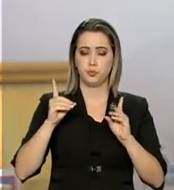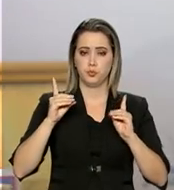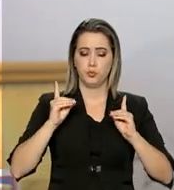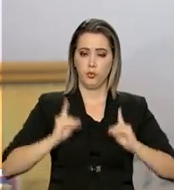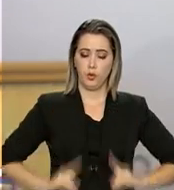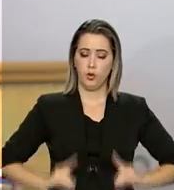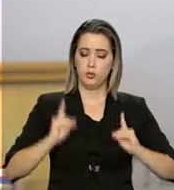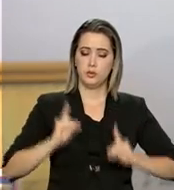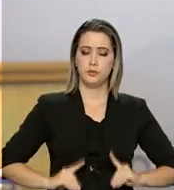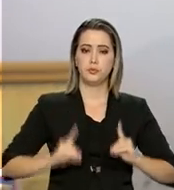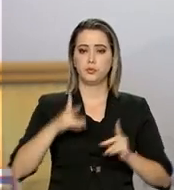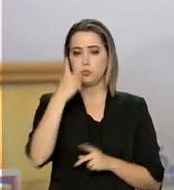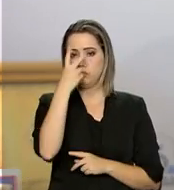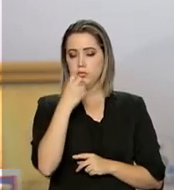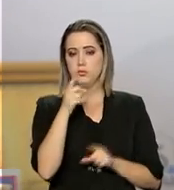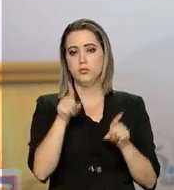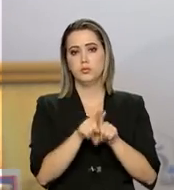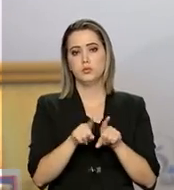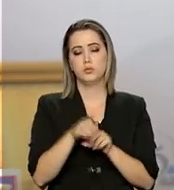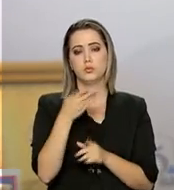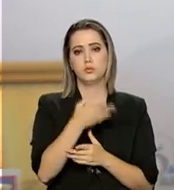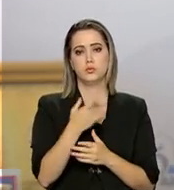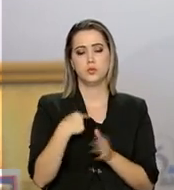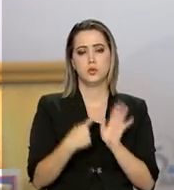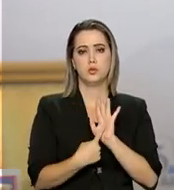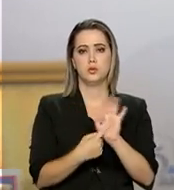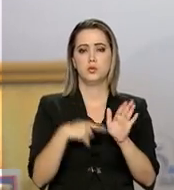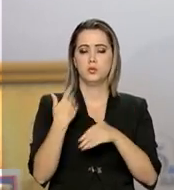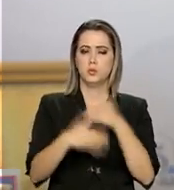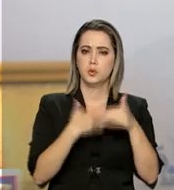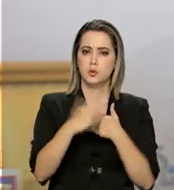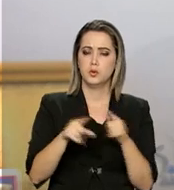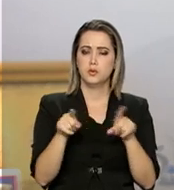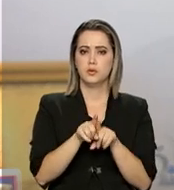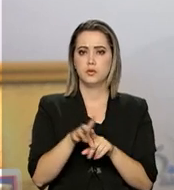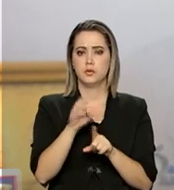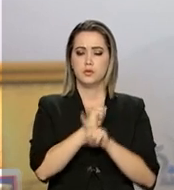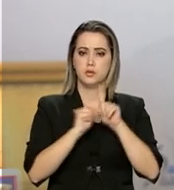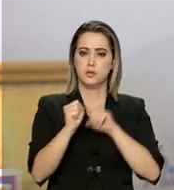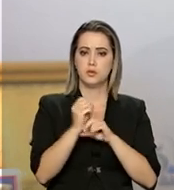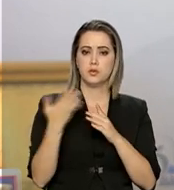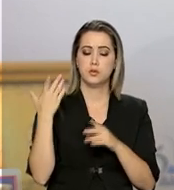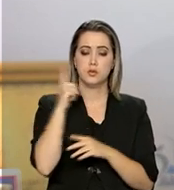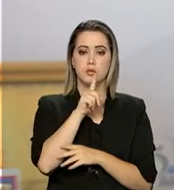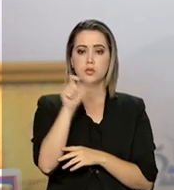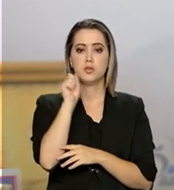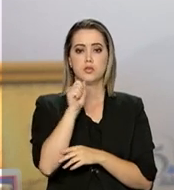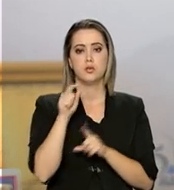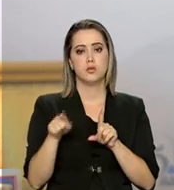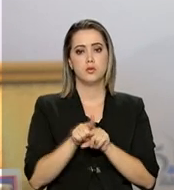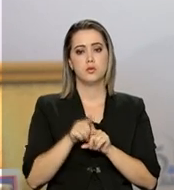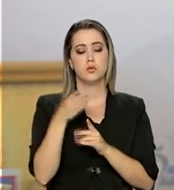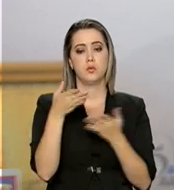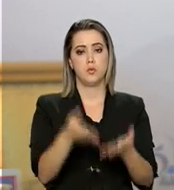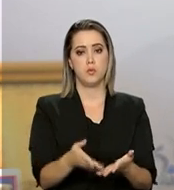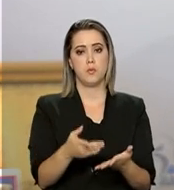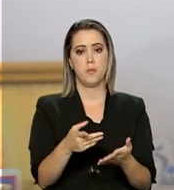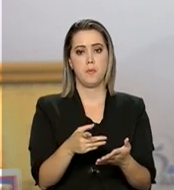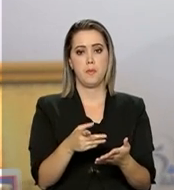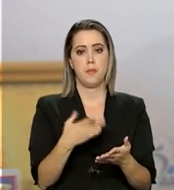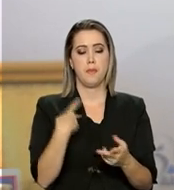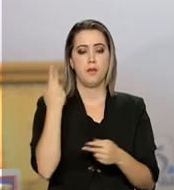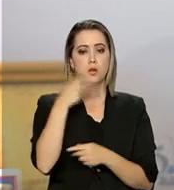Isso reflete o avanço que a sociedade vem atingindo nas